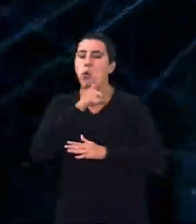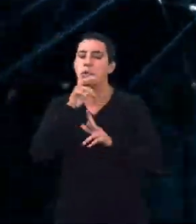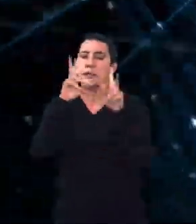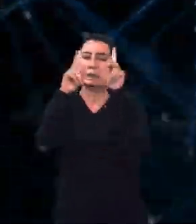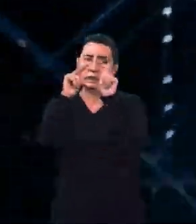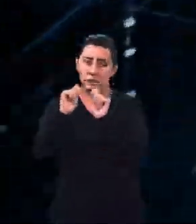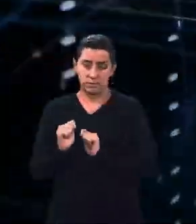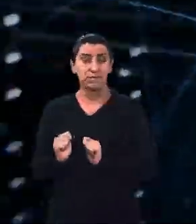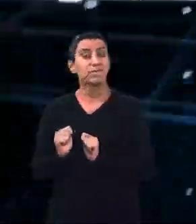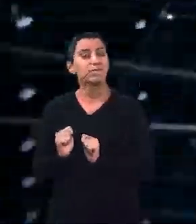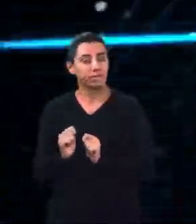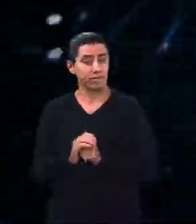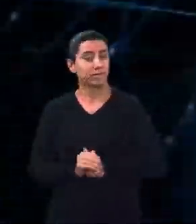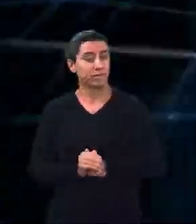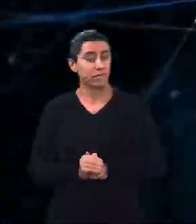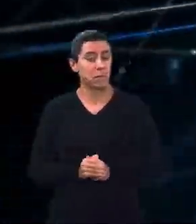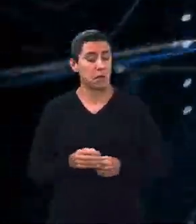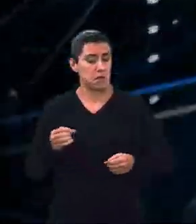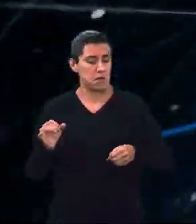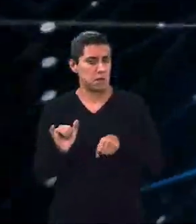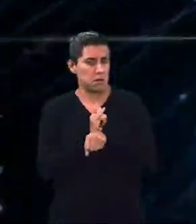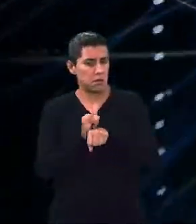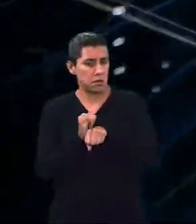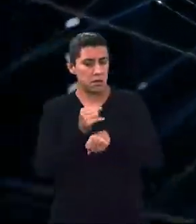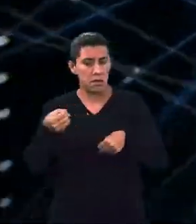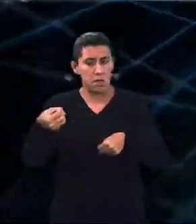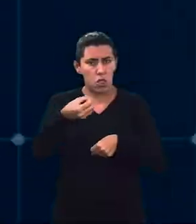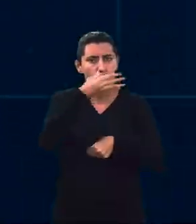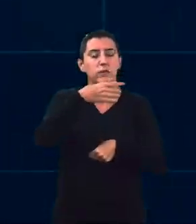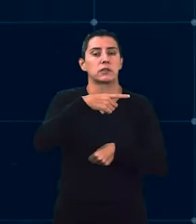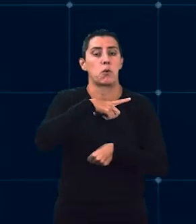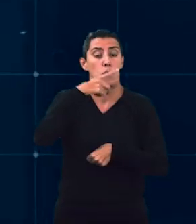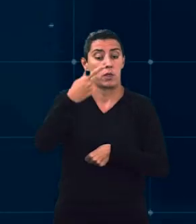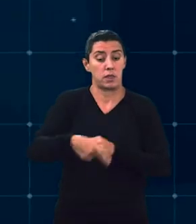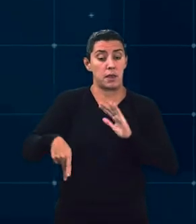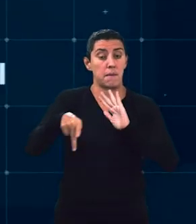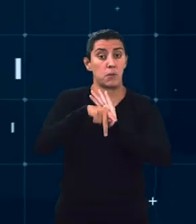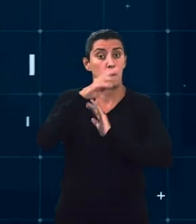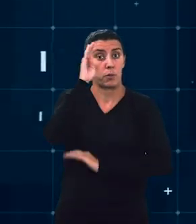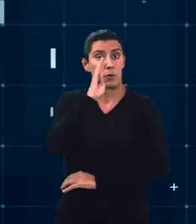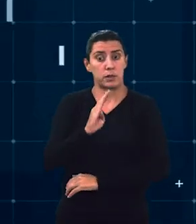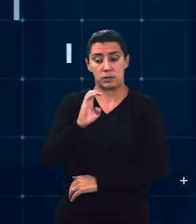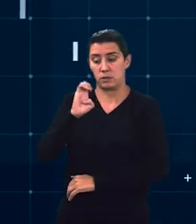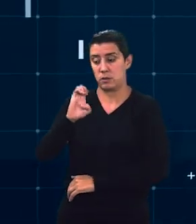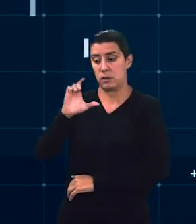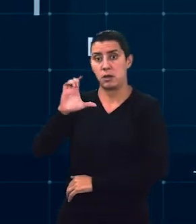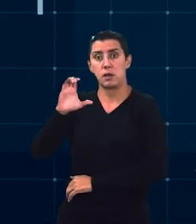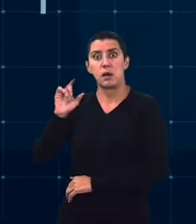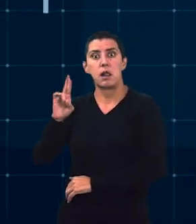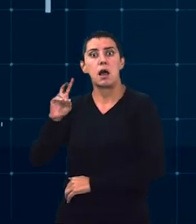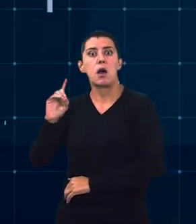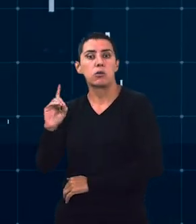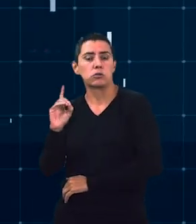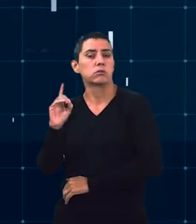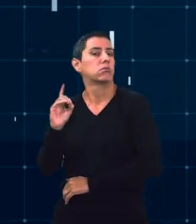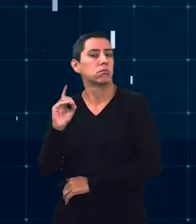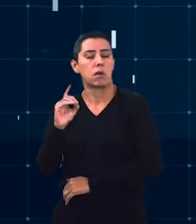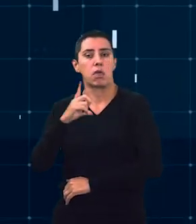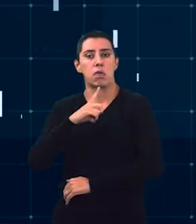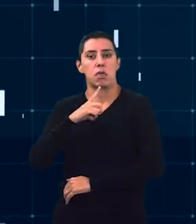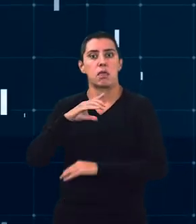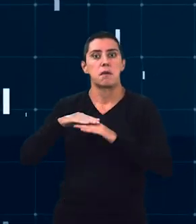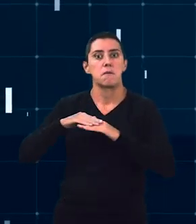Falando em inovação, lançamos no Brasil a Huawei Cloud. Atualmente, mais de 250 parceiros aderiram ao